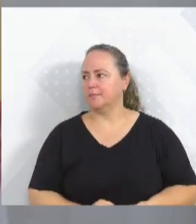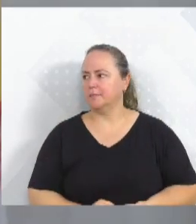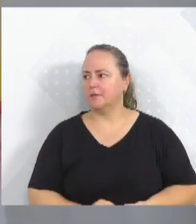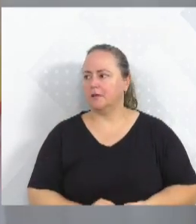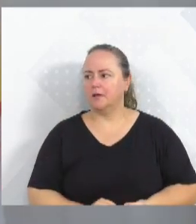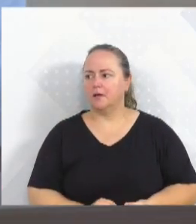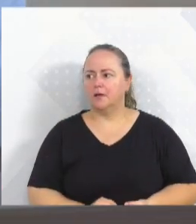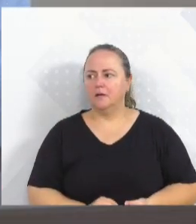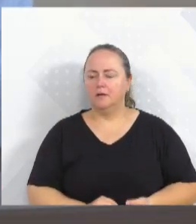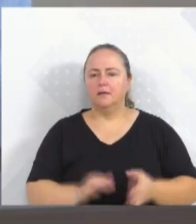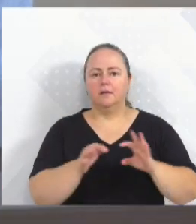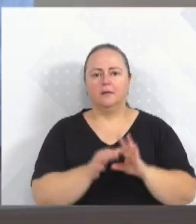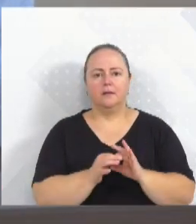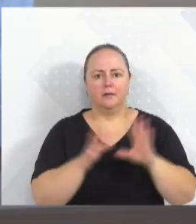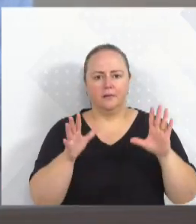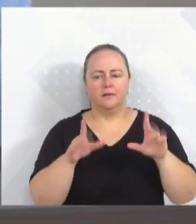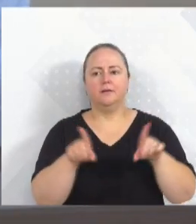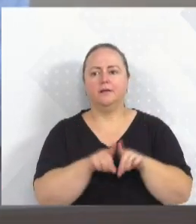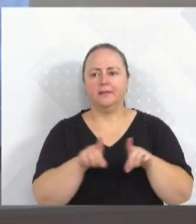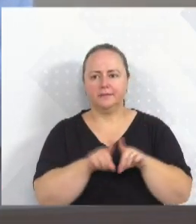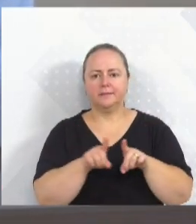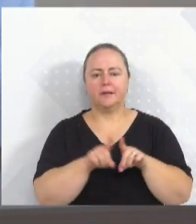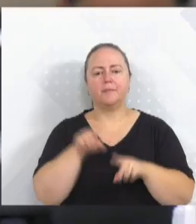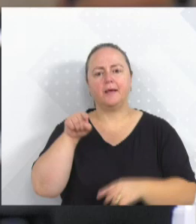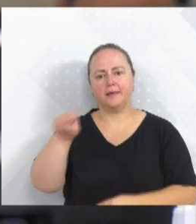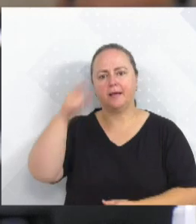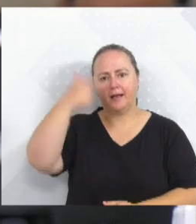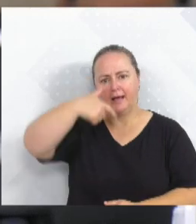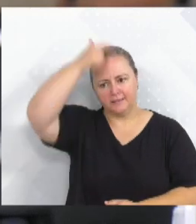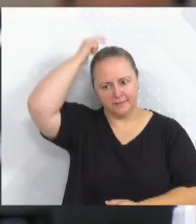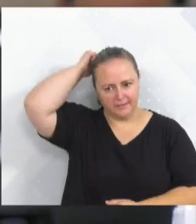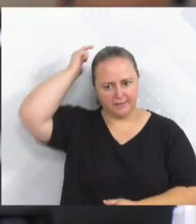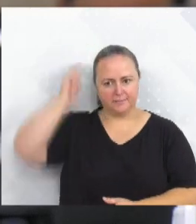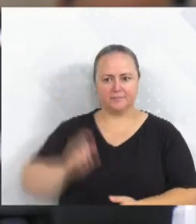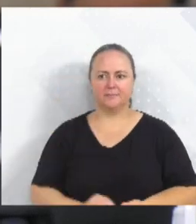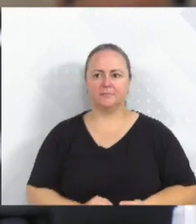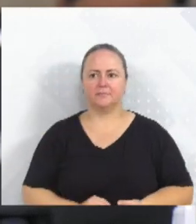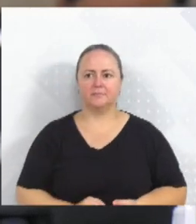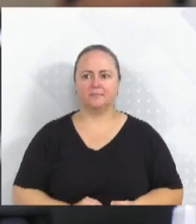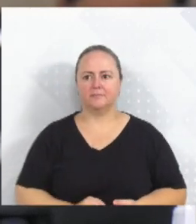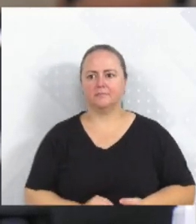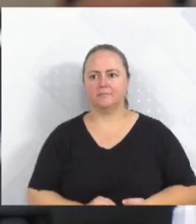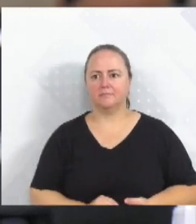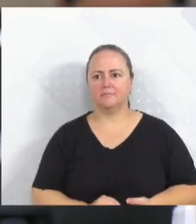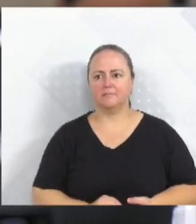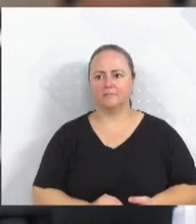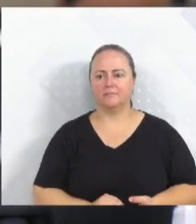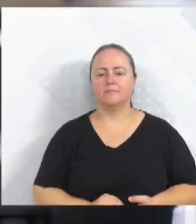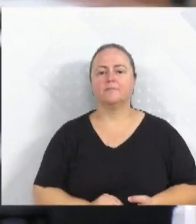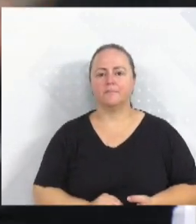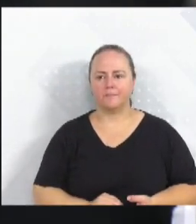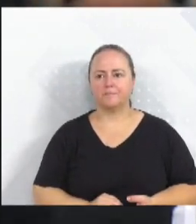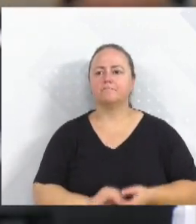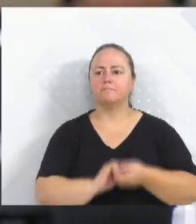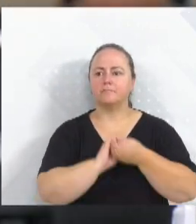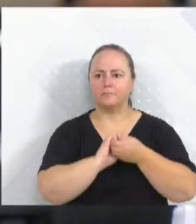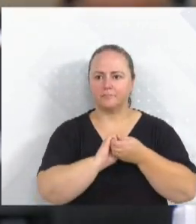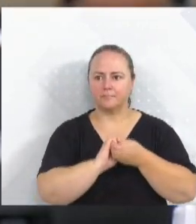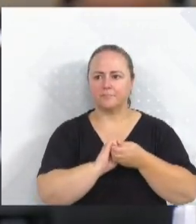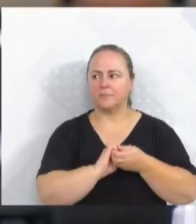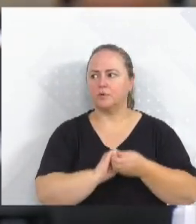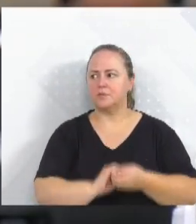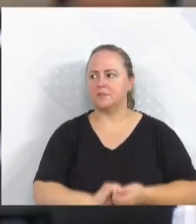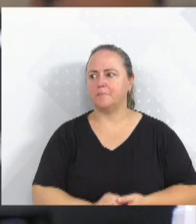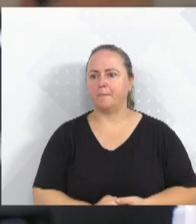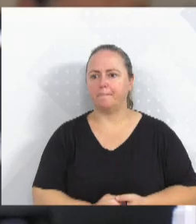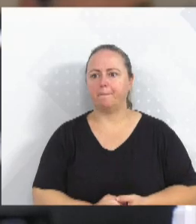Com autorização do orador, também ouço o vereador Adriano Pereira. Vereador Alemão, quero cumprimentar pelo pronunciamento de vossa excelência, não